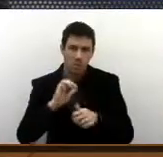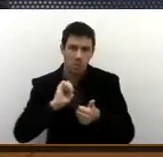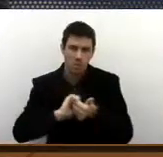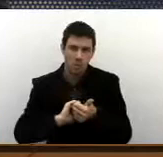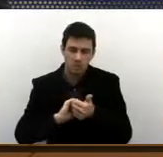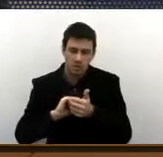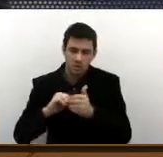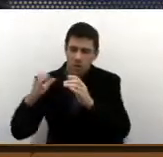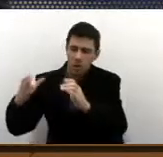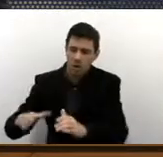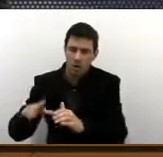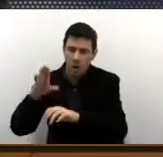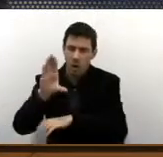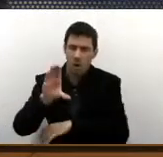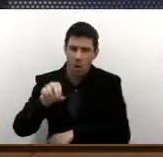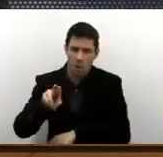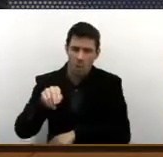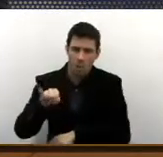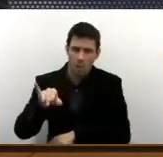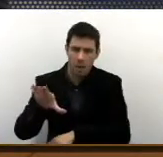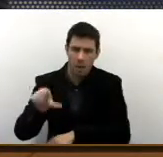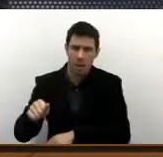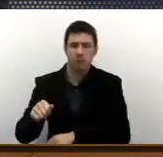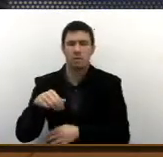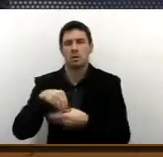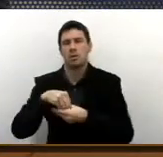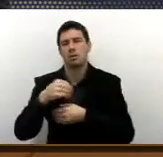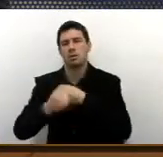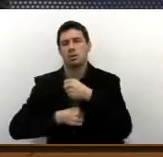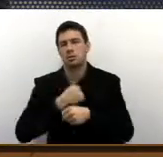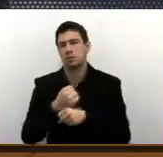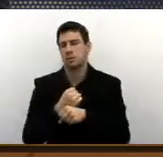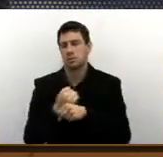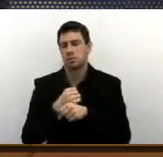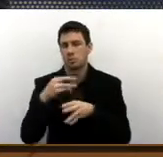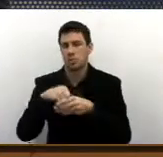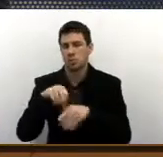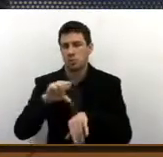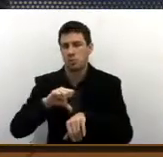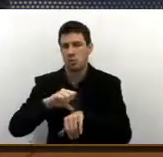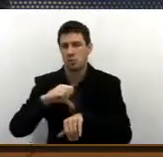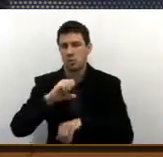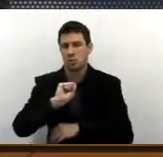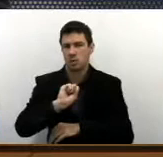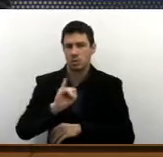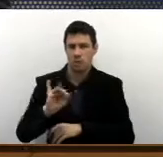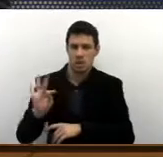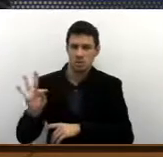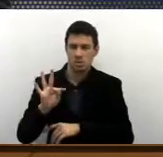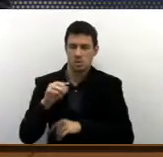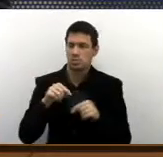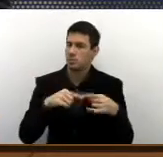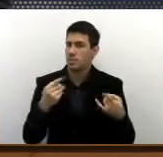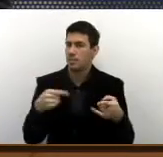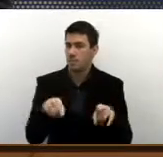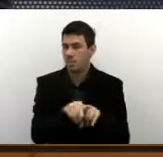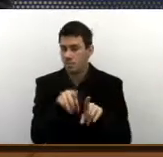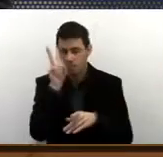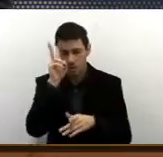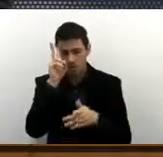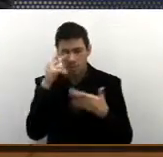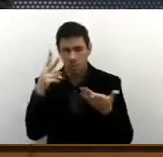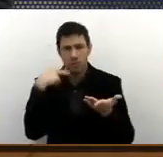do Cumbica por ano dentro do posto do Ciete. Lembrando aqui também ao nobre